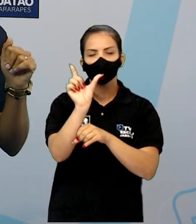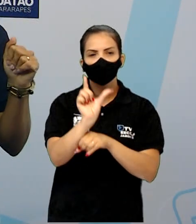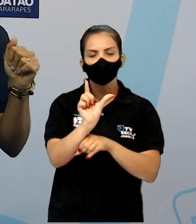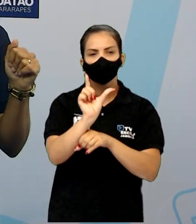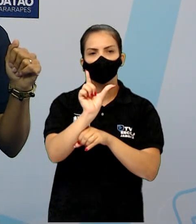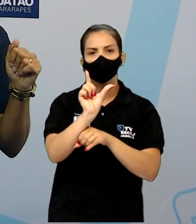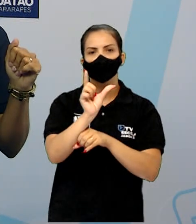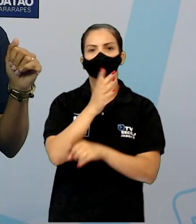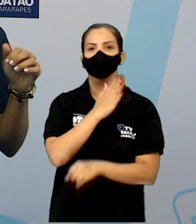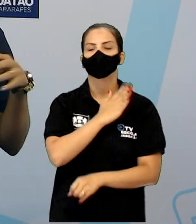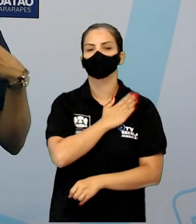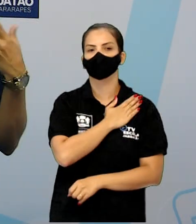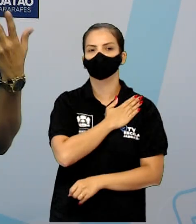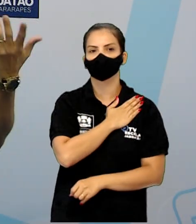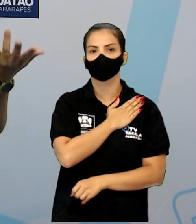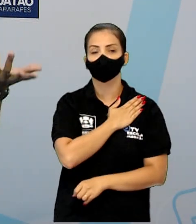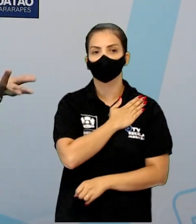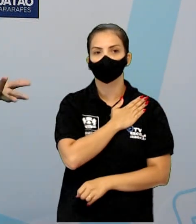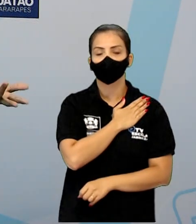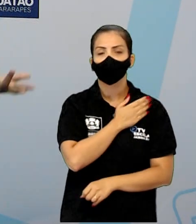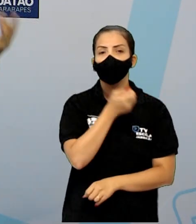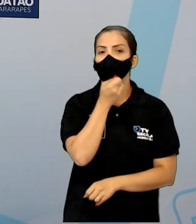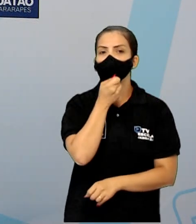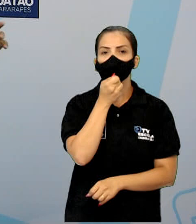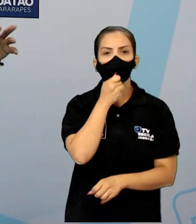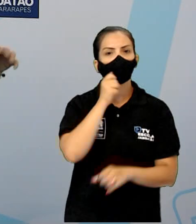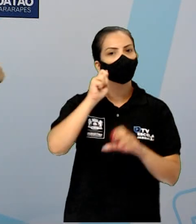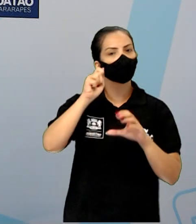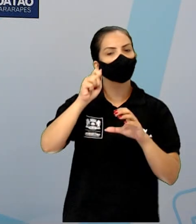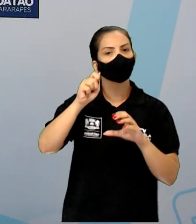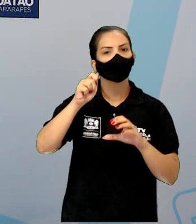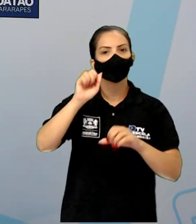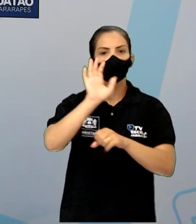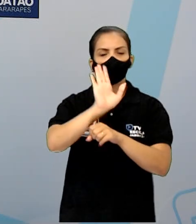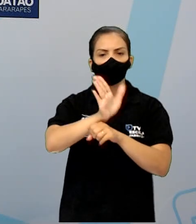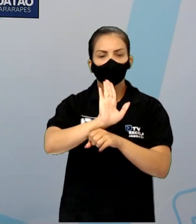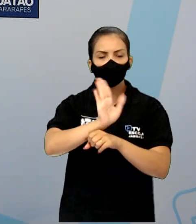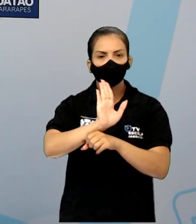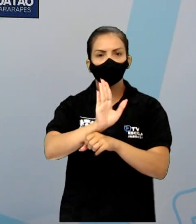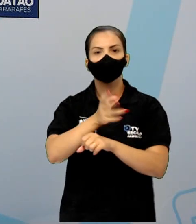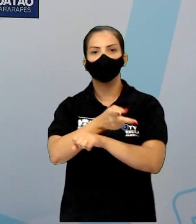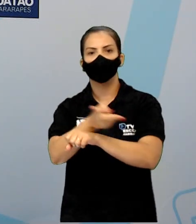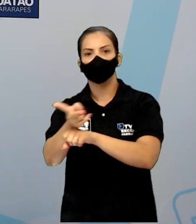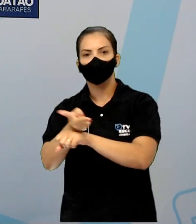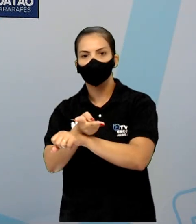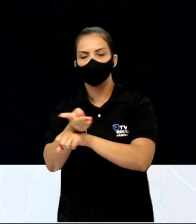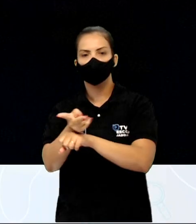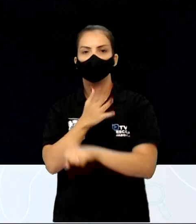vocês vão gostar, tá? Quem não assistiu o filme, procura para assistir. Vocês vão gostar desse filme.